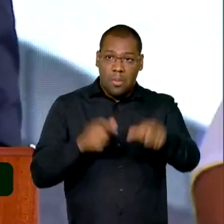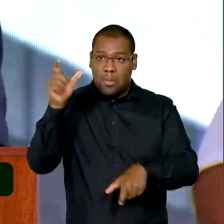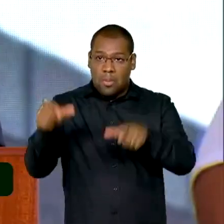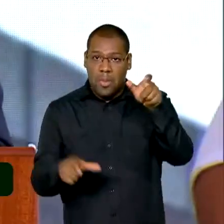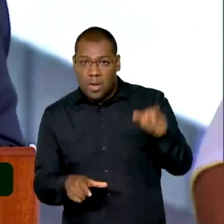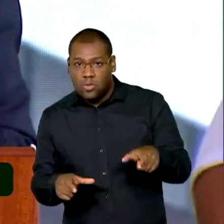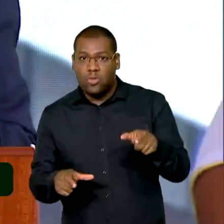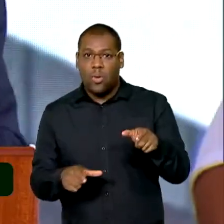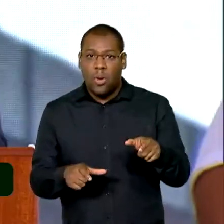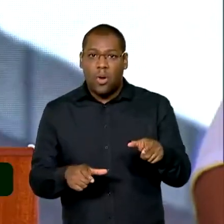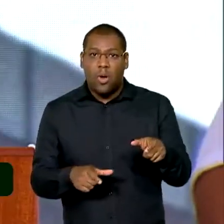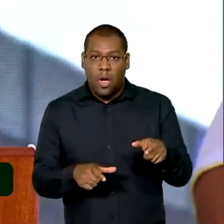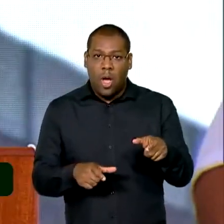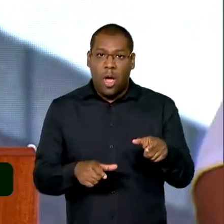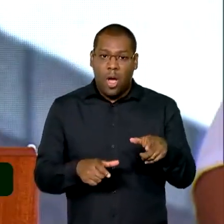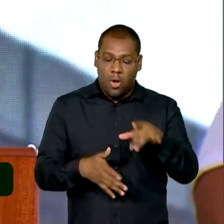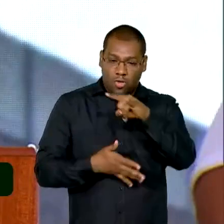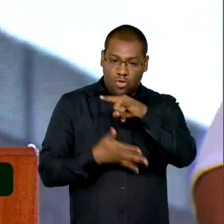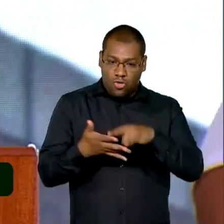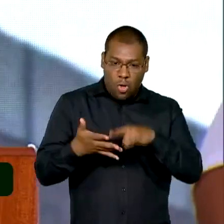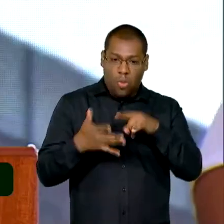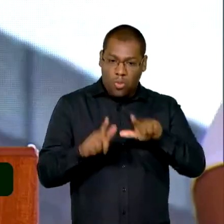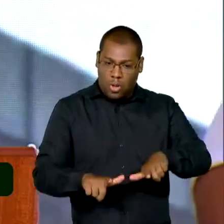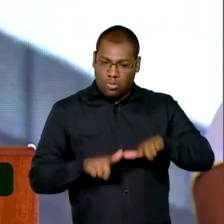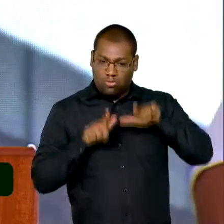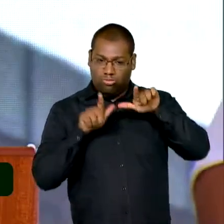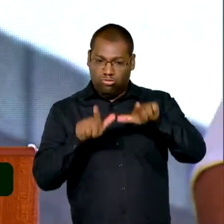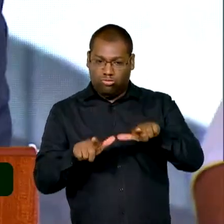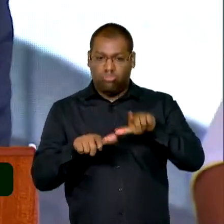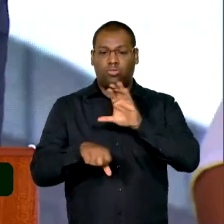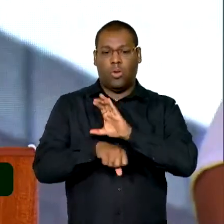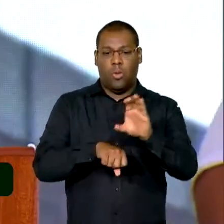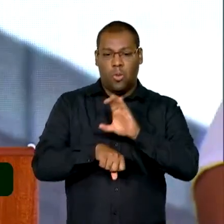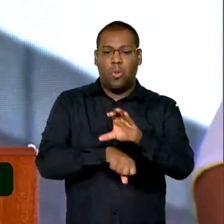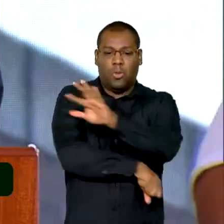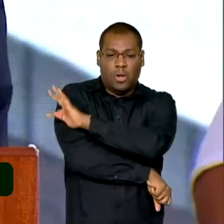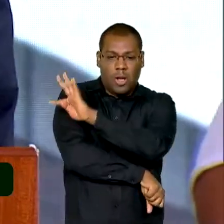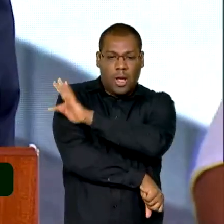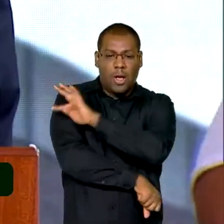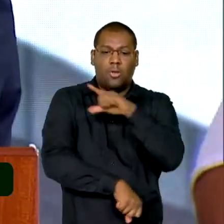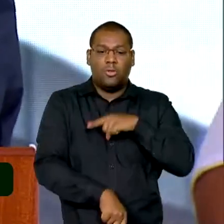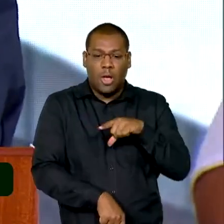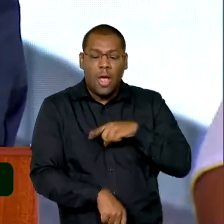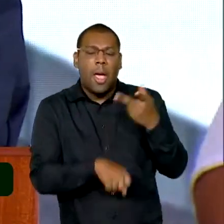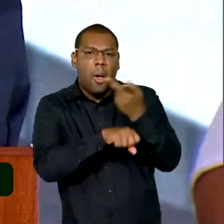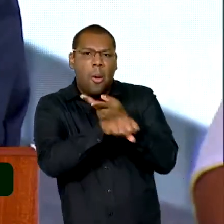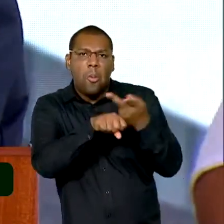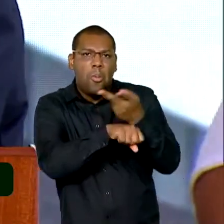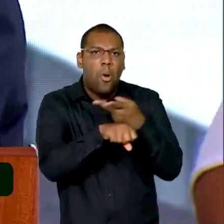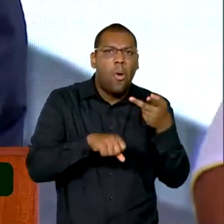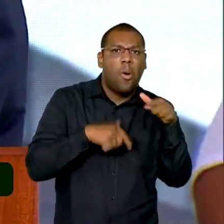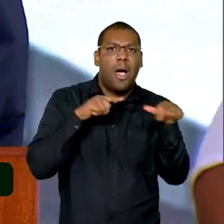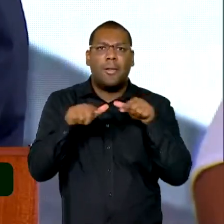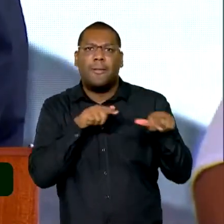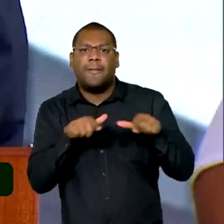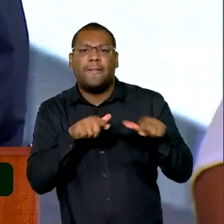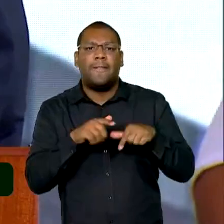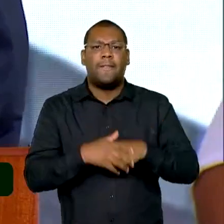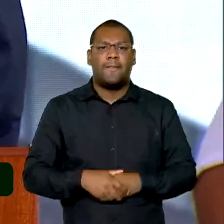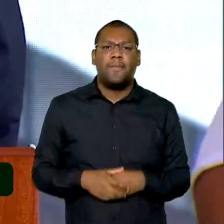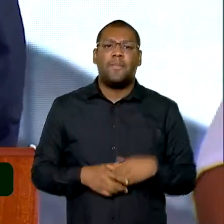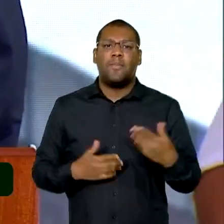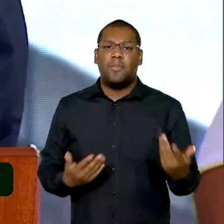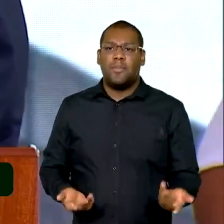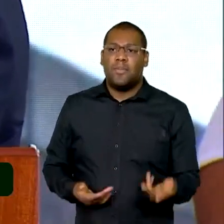que está registrado que você tem uma profissão e você chega num lugar para procurar emprego, mesmo que as